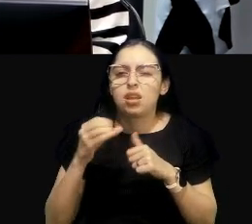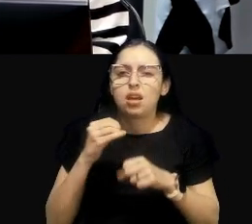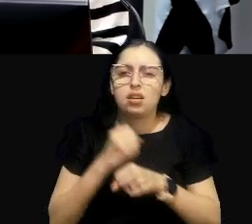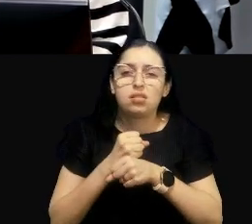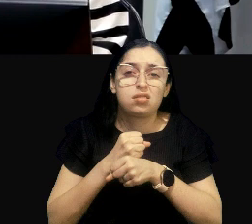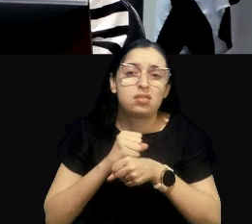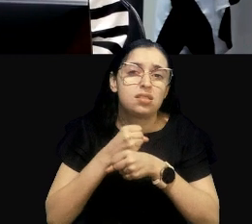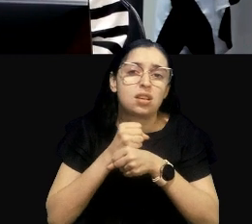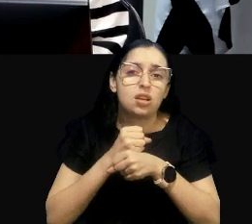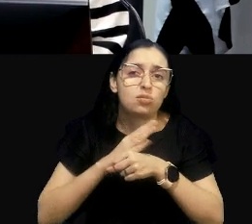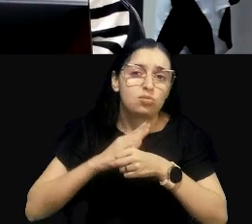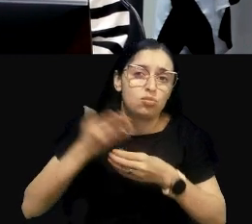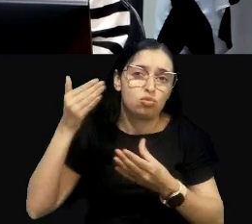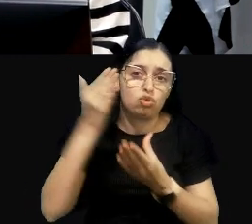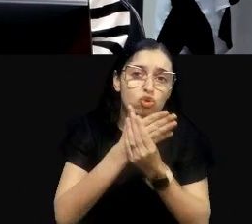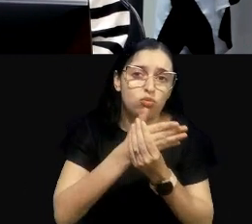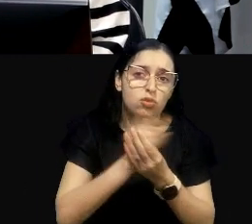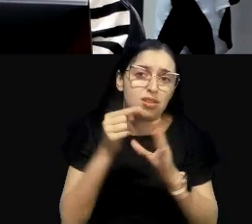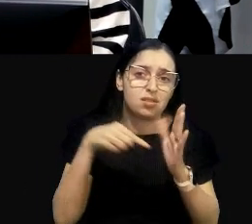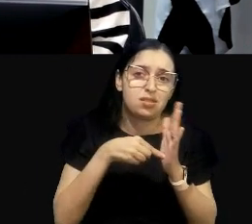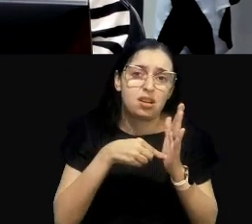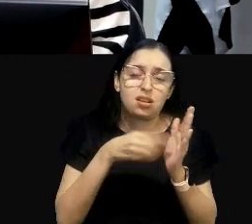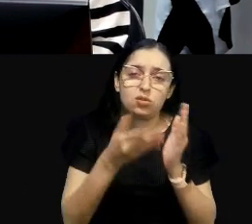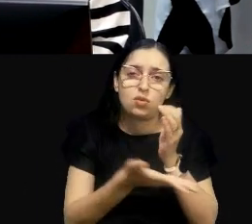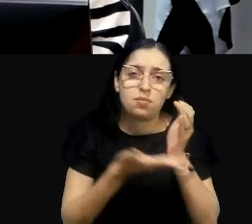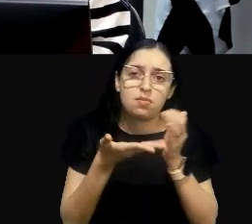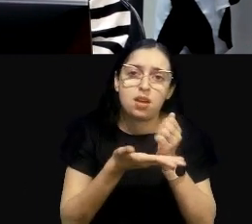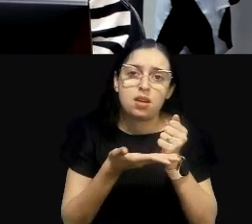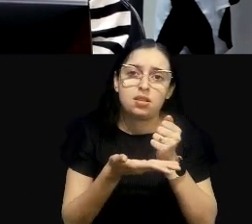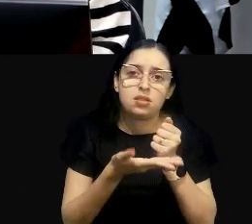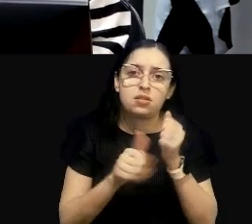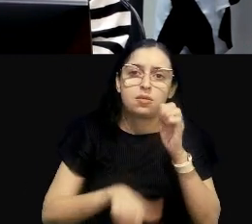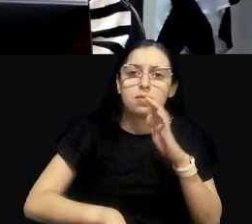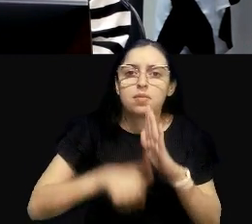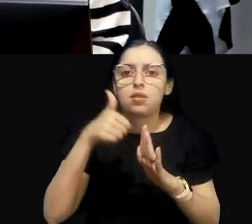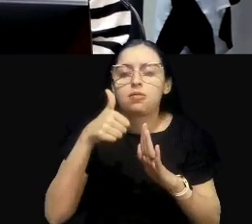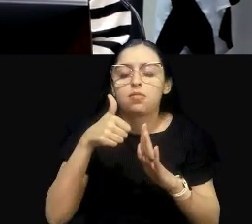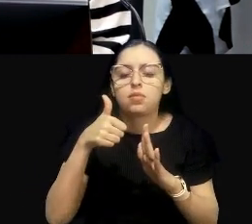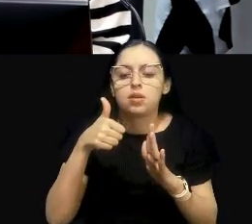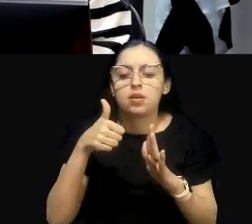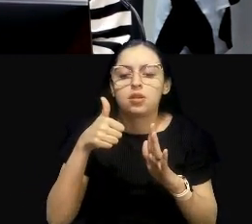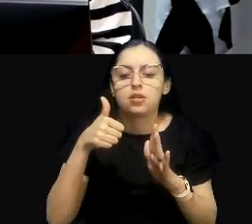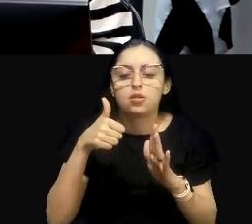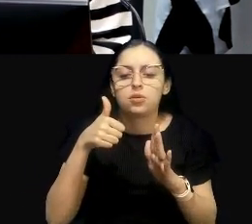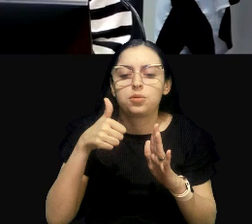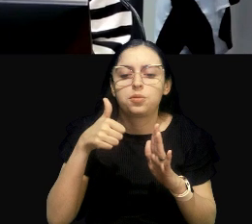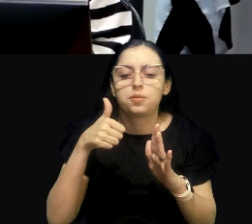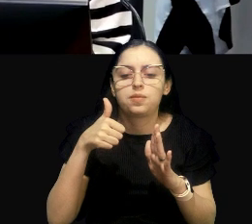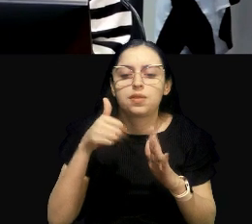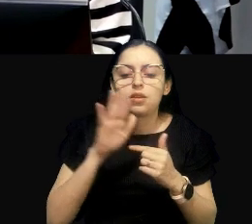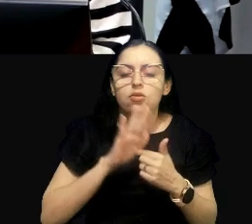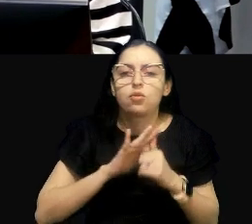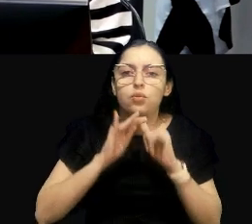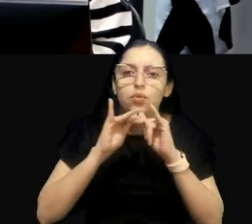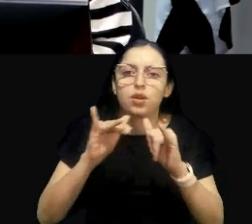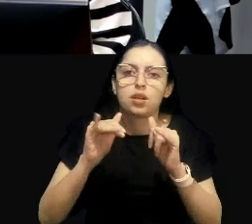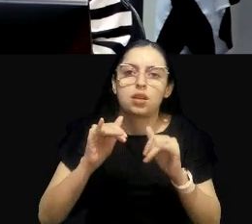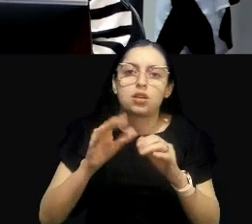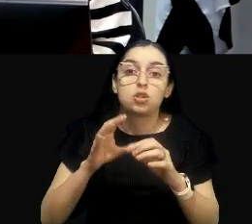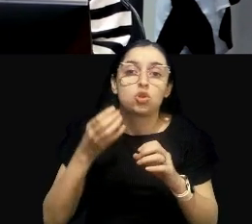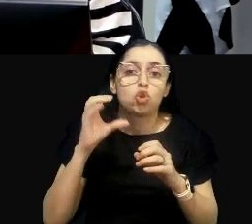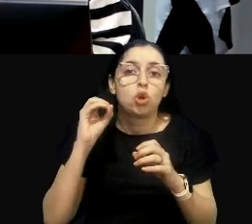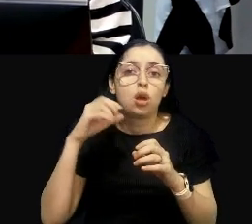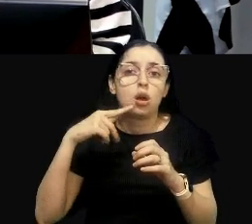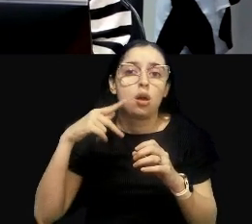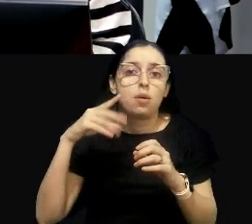processo. Porque, primeiro, gente oferece a oportunidade de